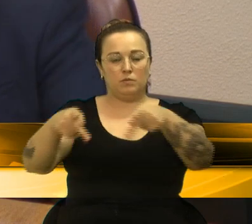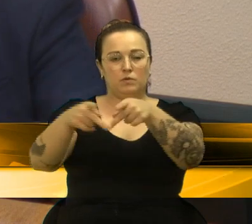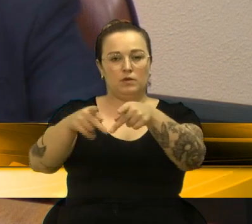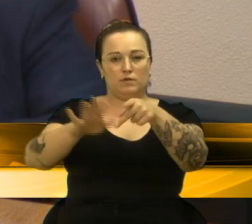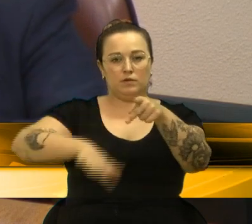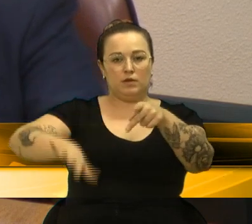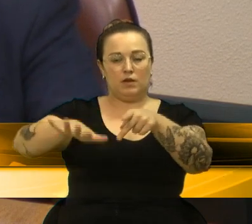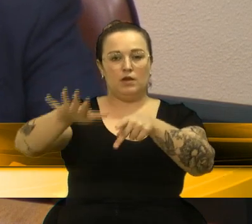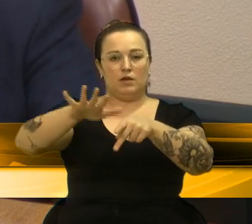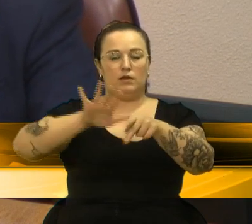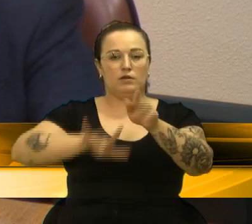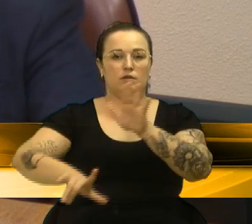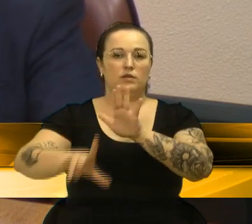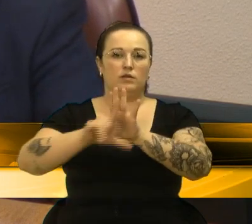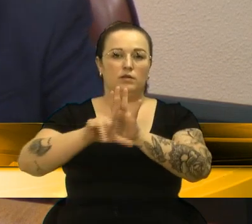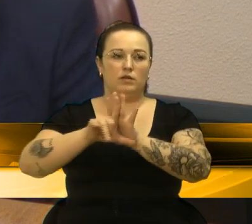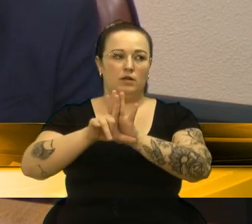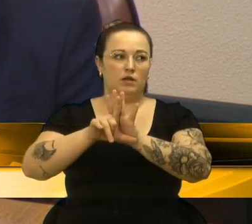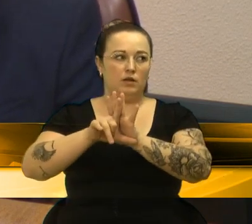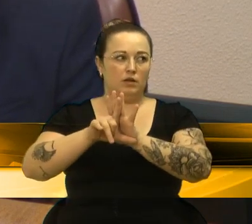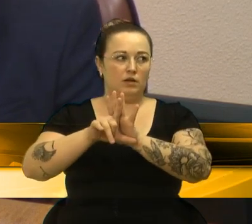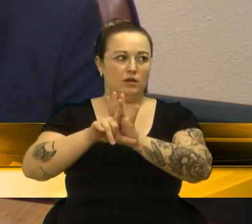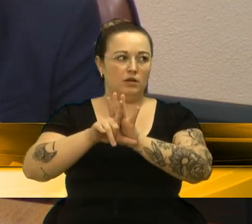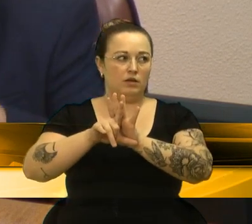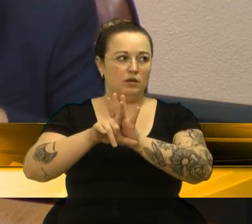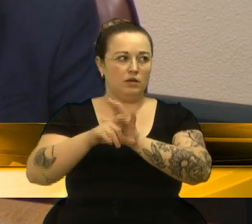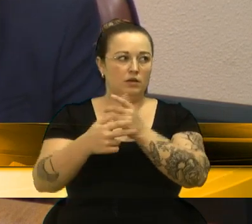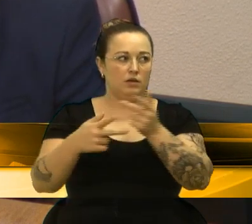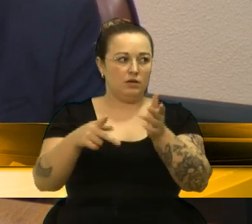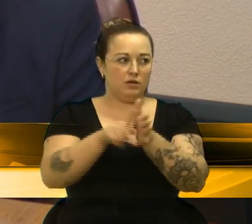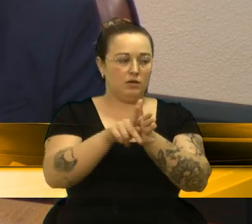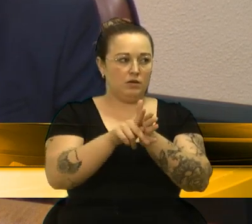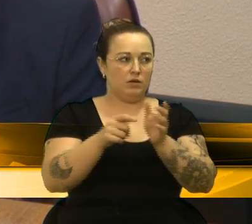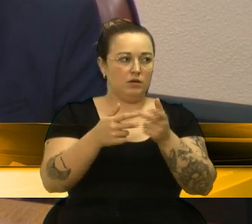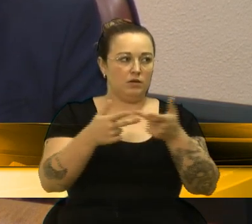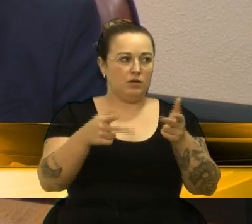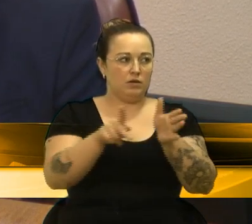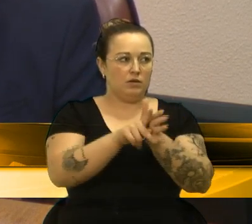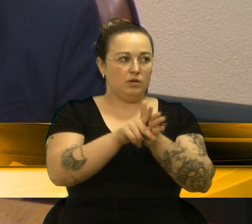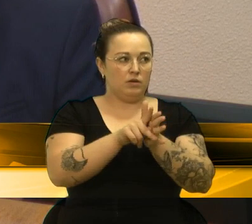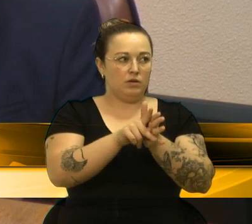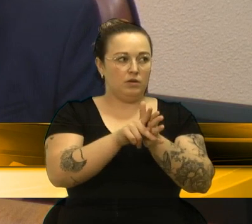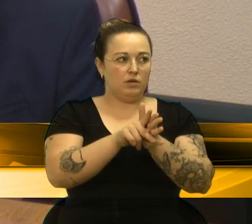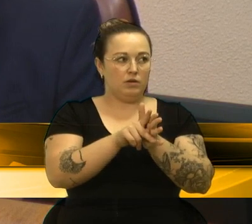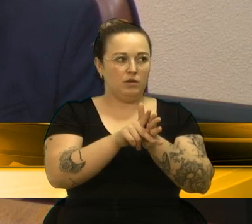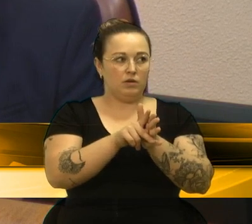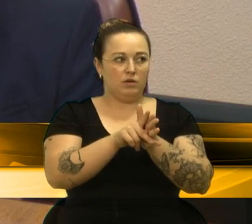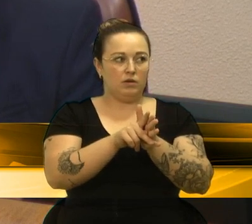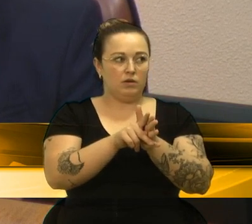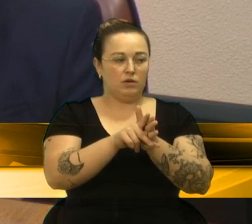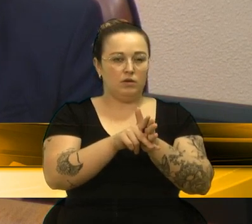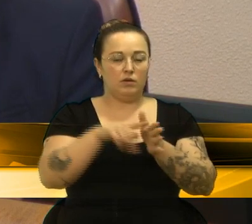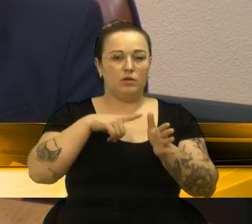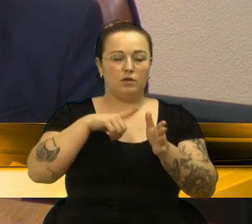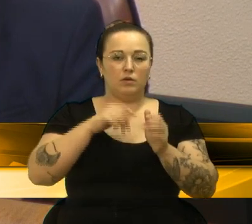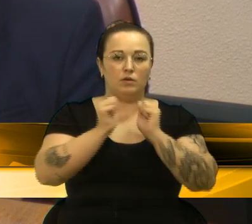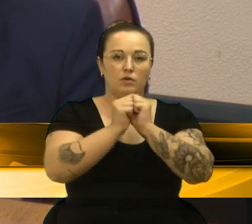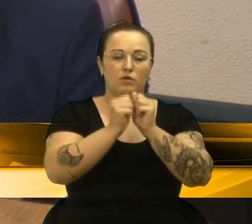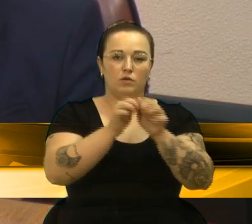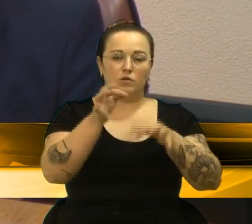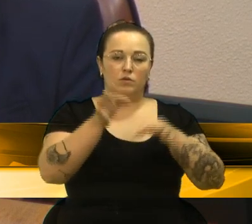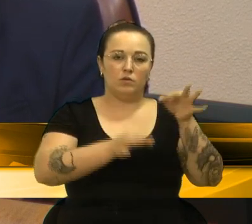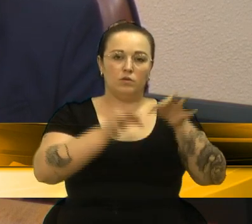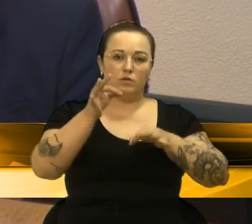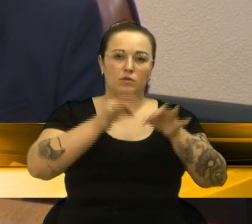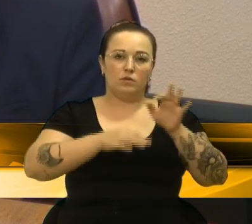serviço de saúde na sua integralidade, enquanto perdurar o presente e, desta forma, o vem fazendo, prestando as informações de forma como ajustado no presente termo,